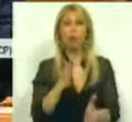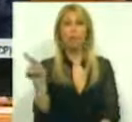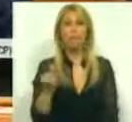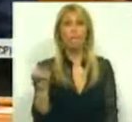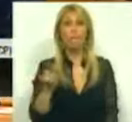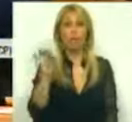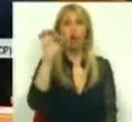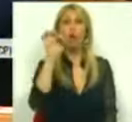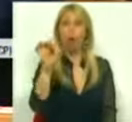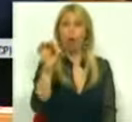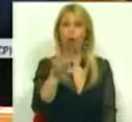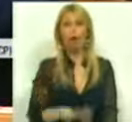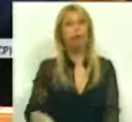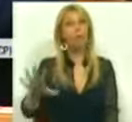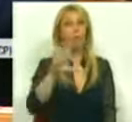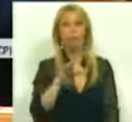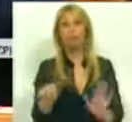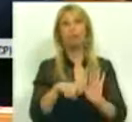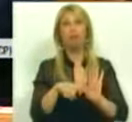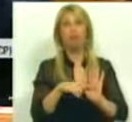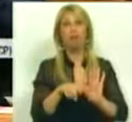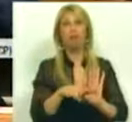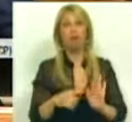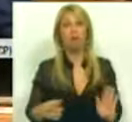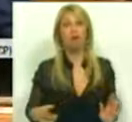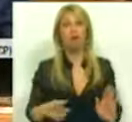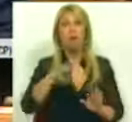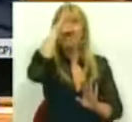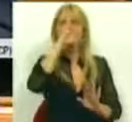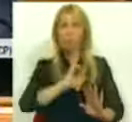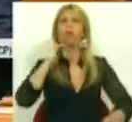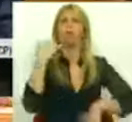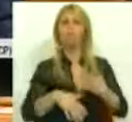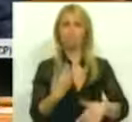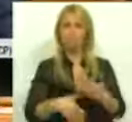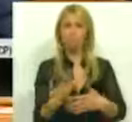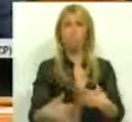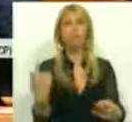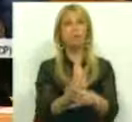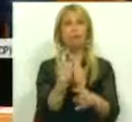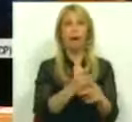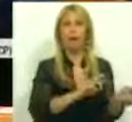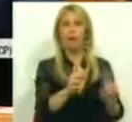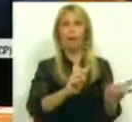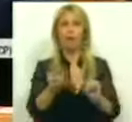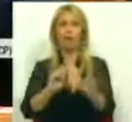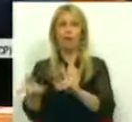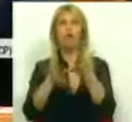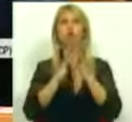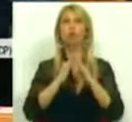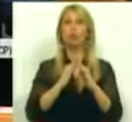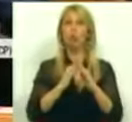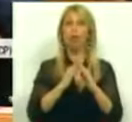num contexto muito desfavorável, o Governo pôs em marcha uma série de reformas estruturais